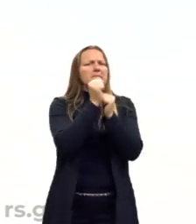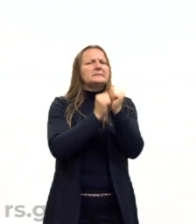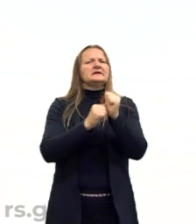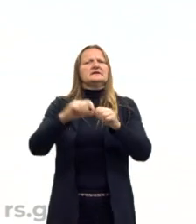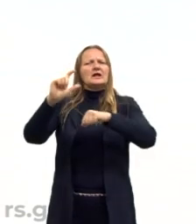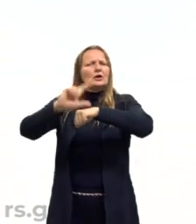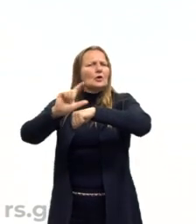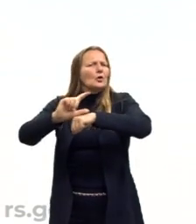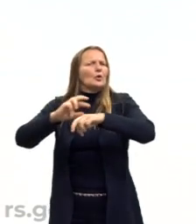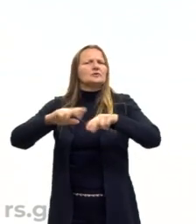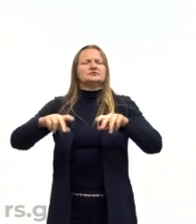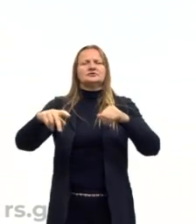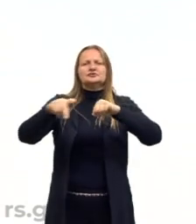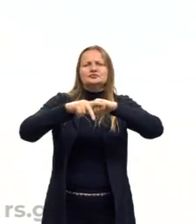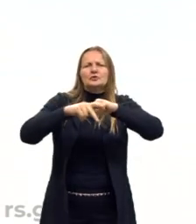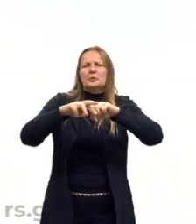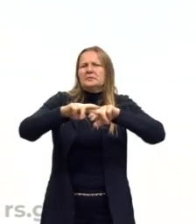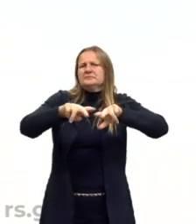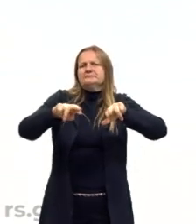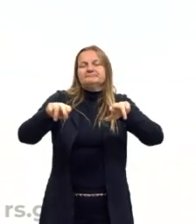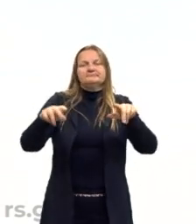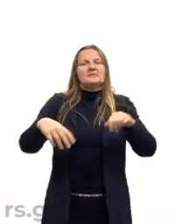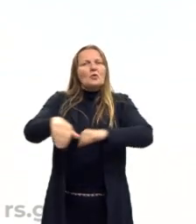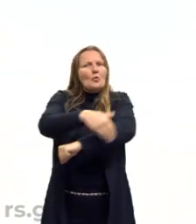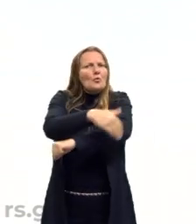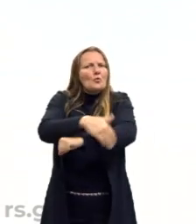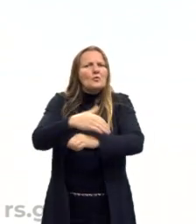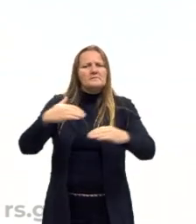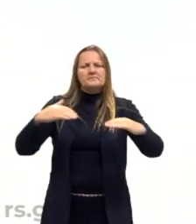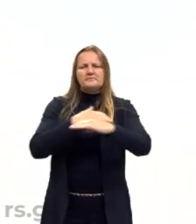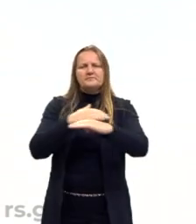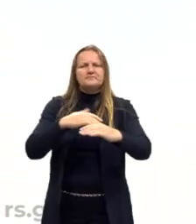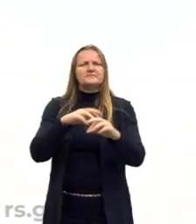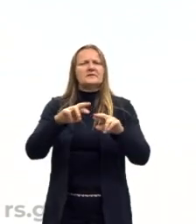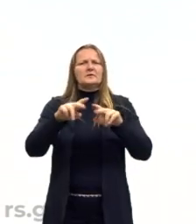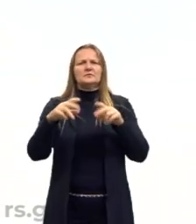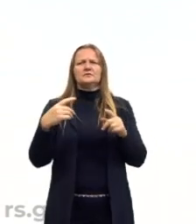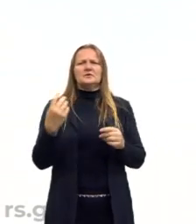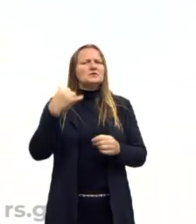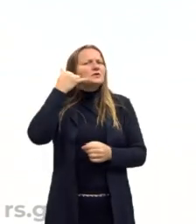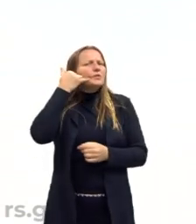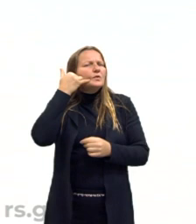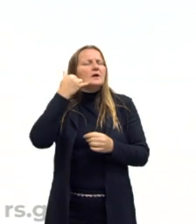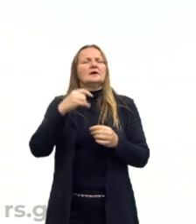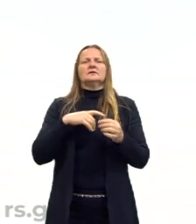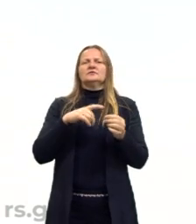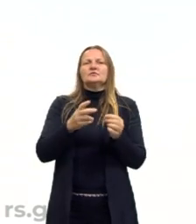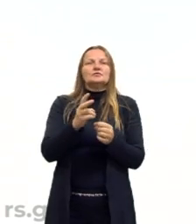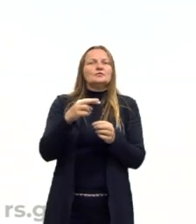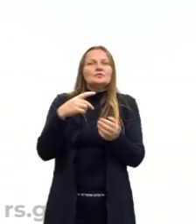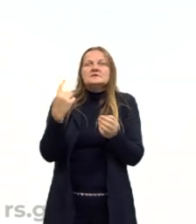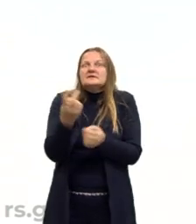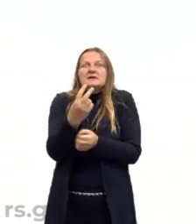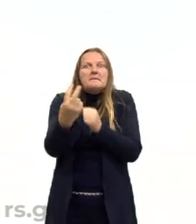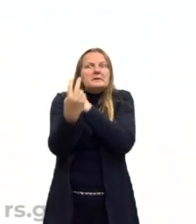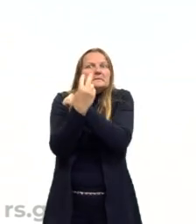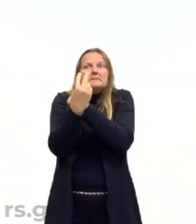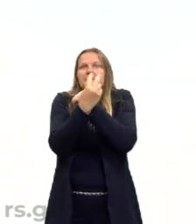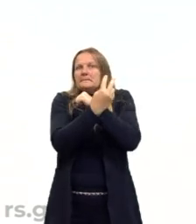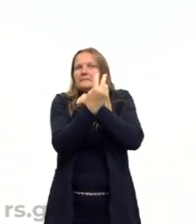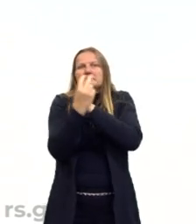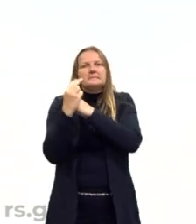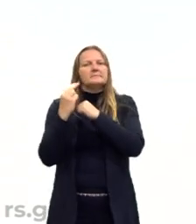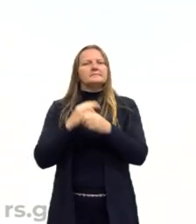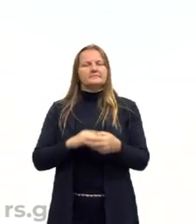lojas, no shopping, nas ruas, nas estradas, no nosso celular, enfim, onde nós andamos, nós estamos sendo